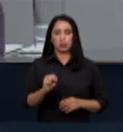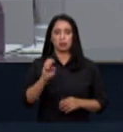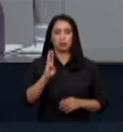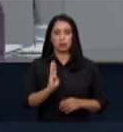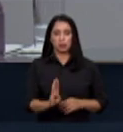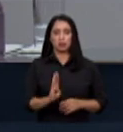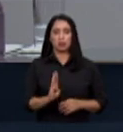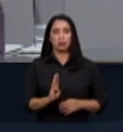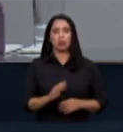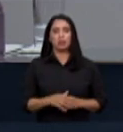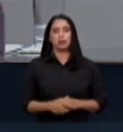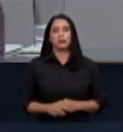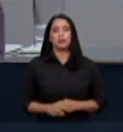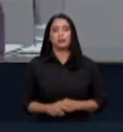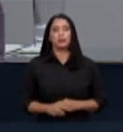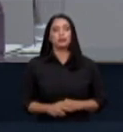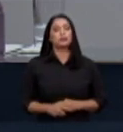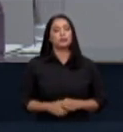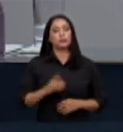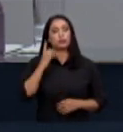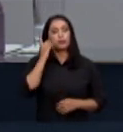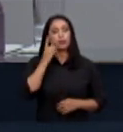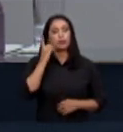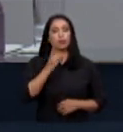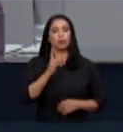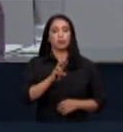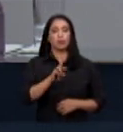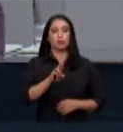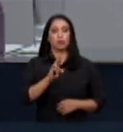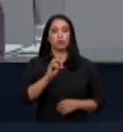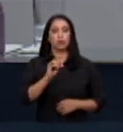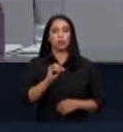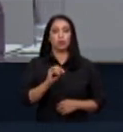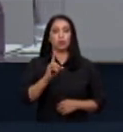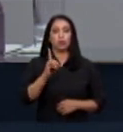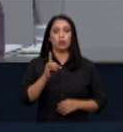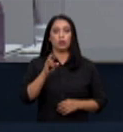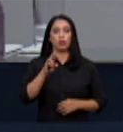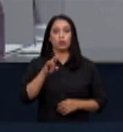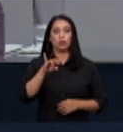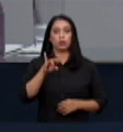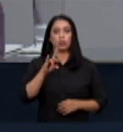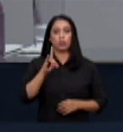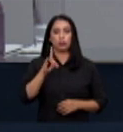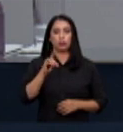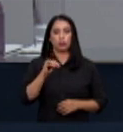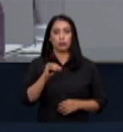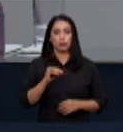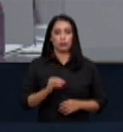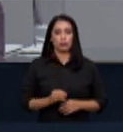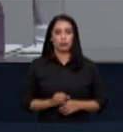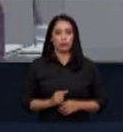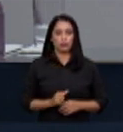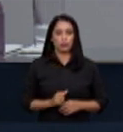Ambientalista, deputado Rodrigo Agostinho. Prazer em tê-lo aqui, deputado. Seja bem-vindo.